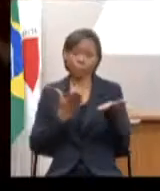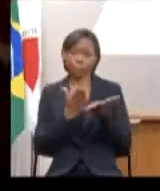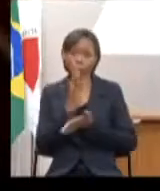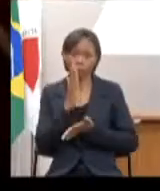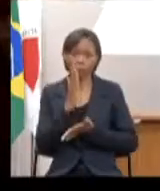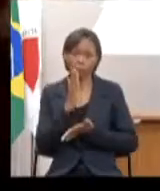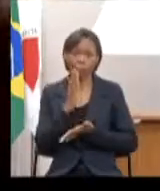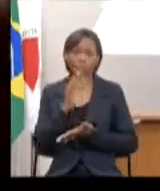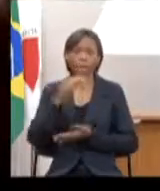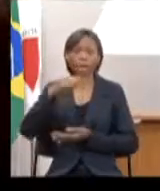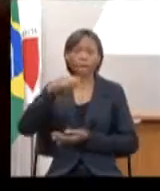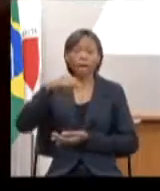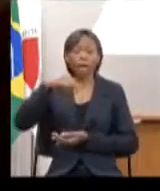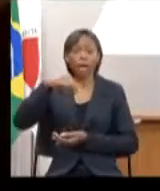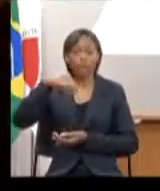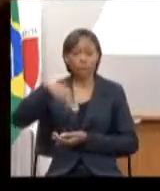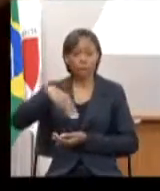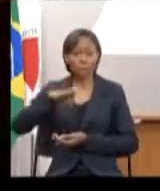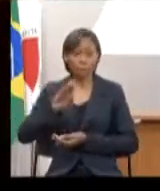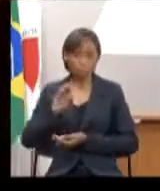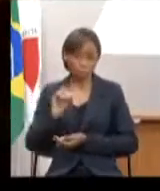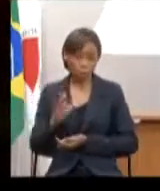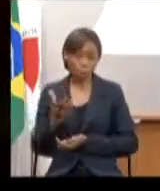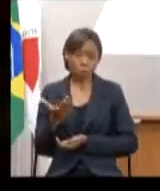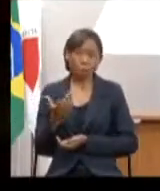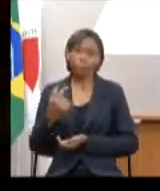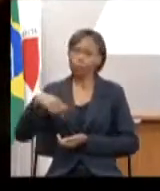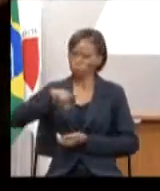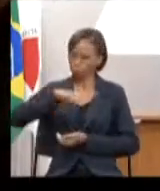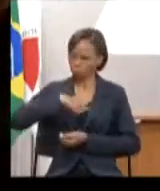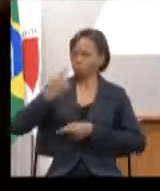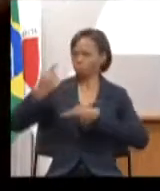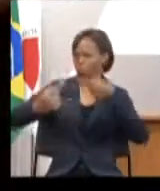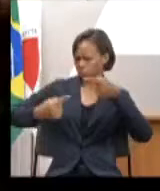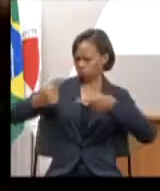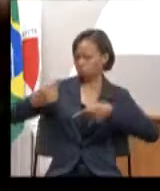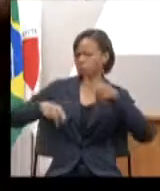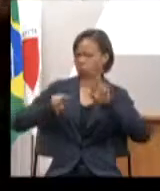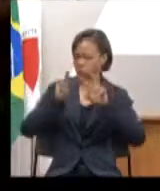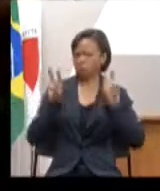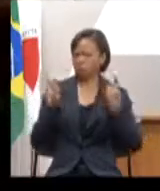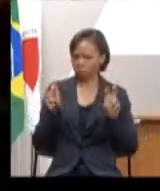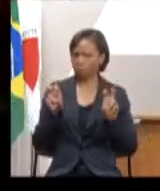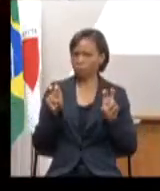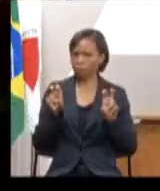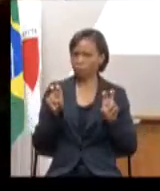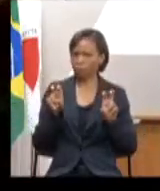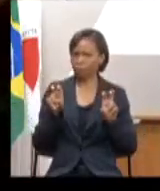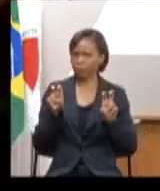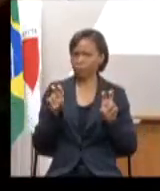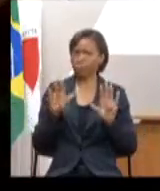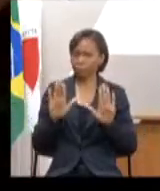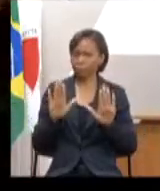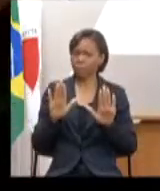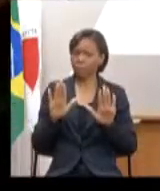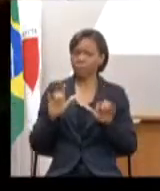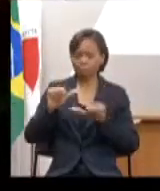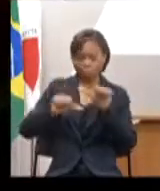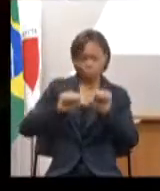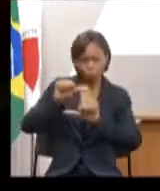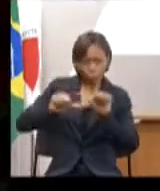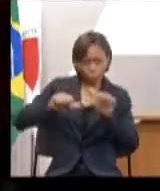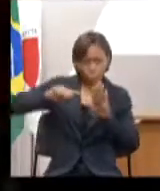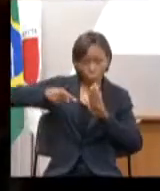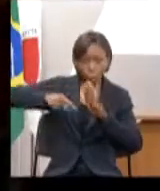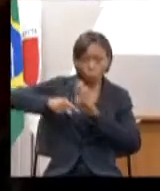LDO, nós tivemos uma discussão sobre isso. É evidente que haveria que ter uma modificação profunda até,